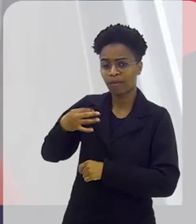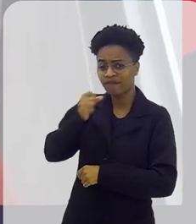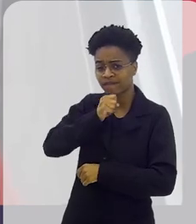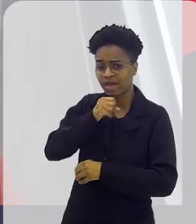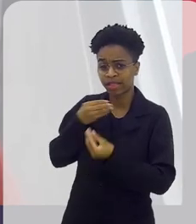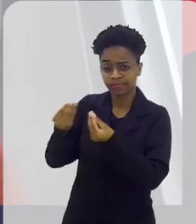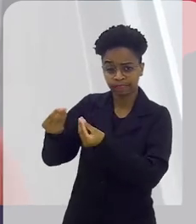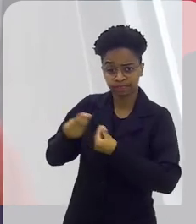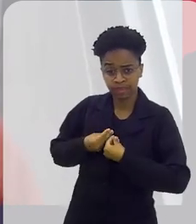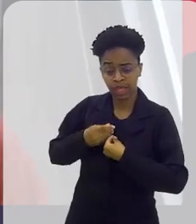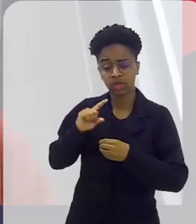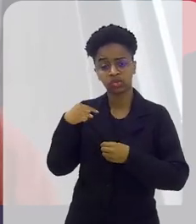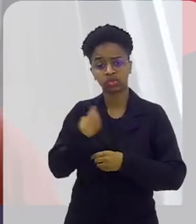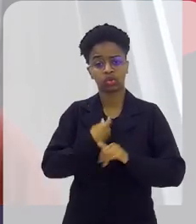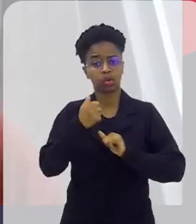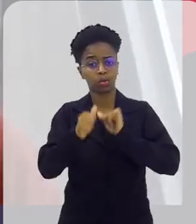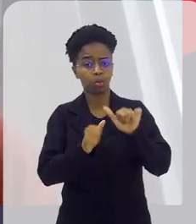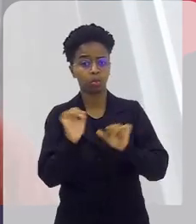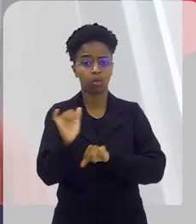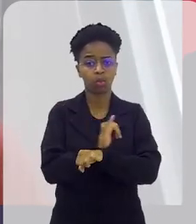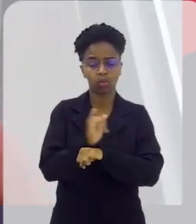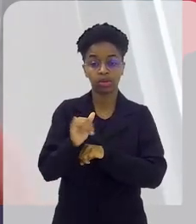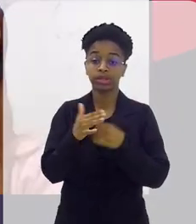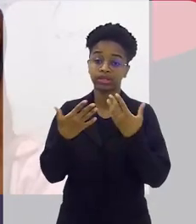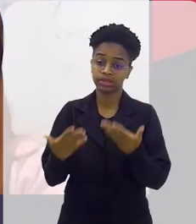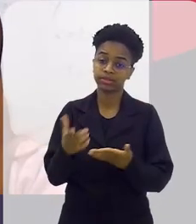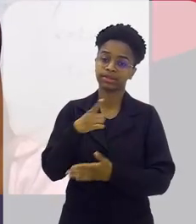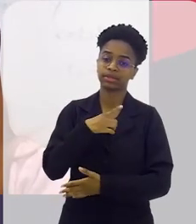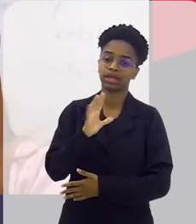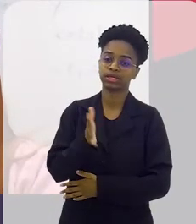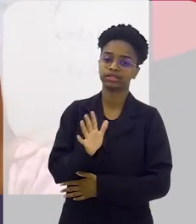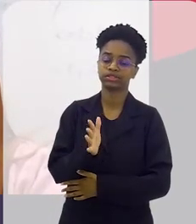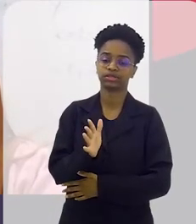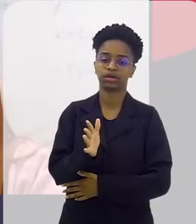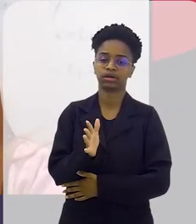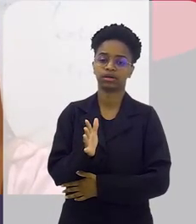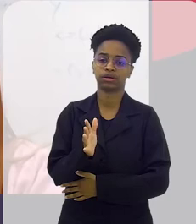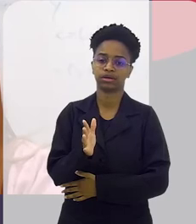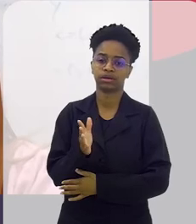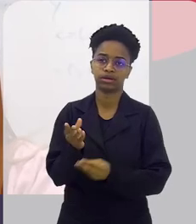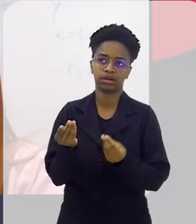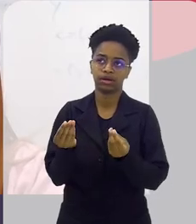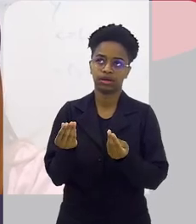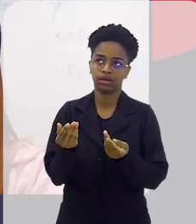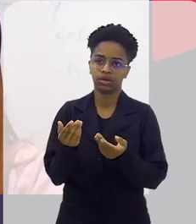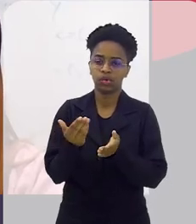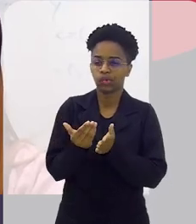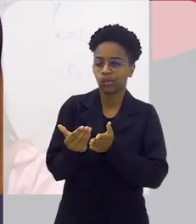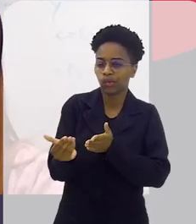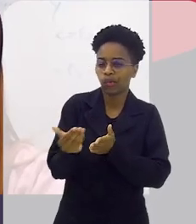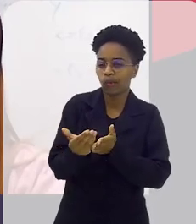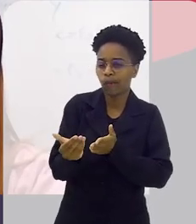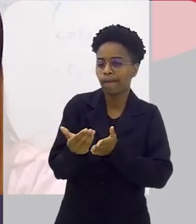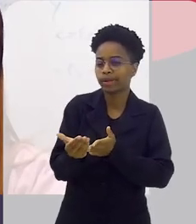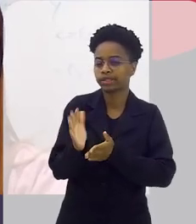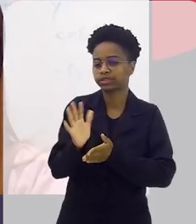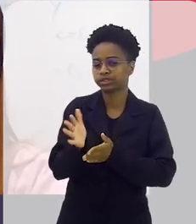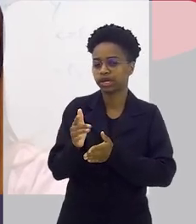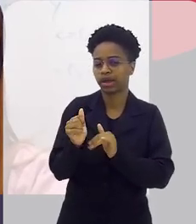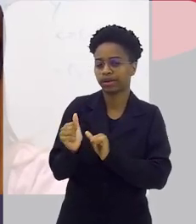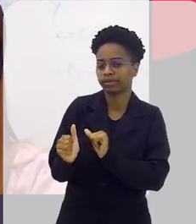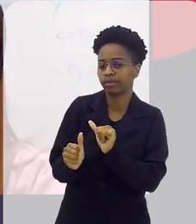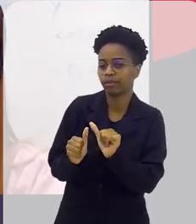roupa velha para a gente, a gente se transforma ela numa... Então, você já tem ali um iniciozinho, um